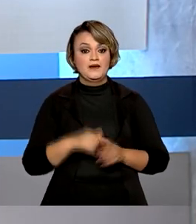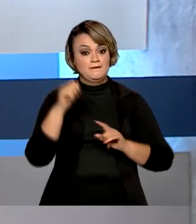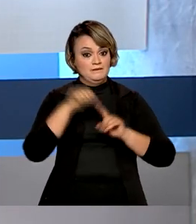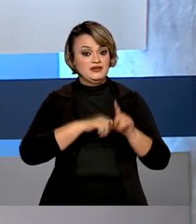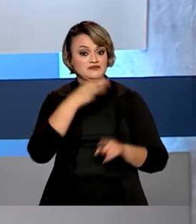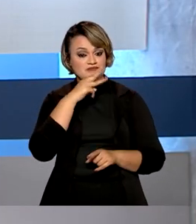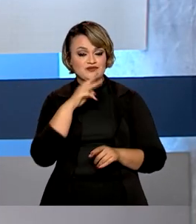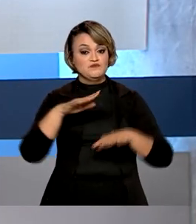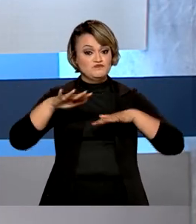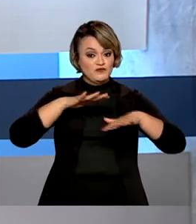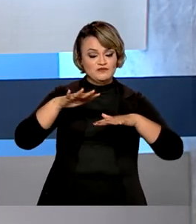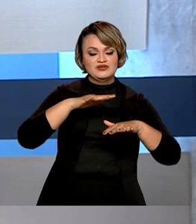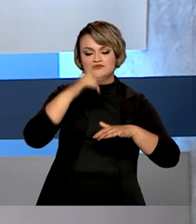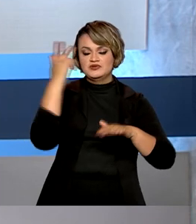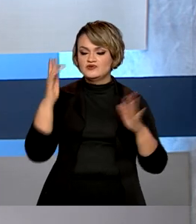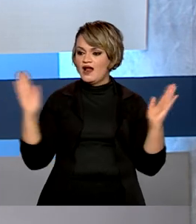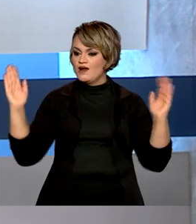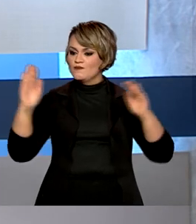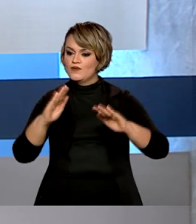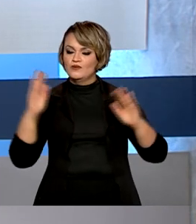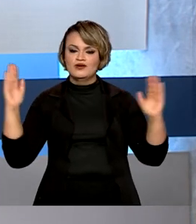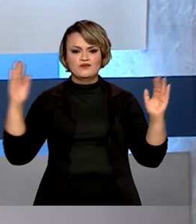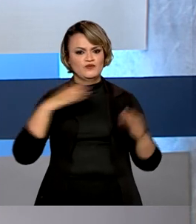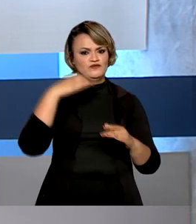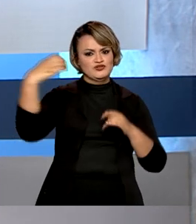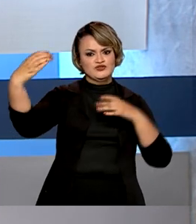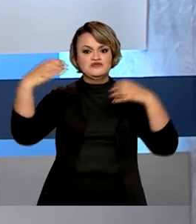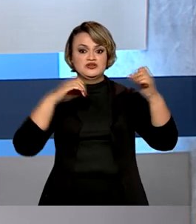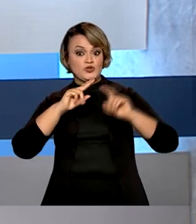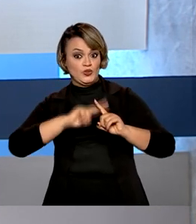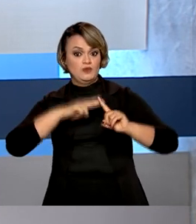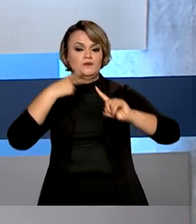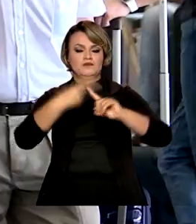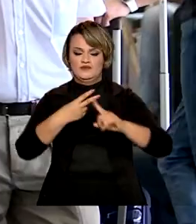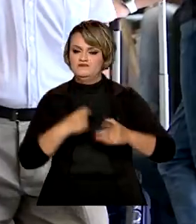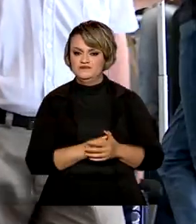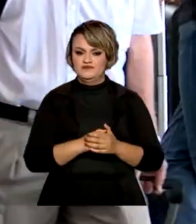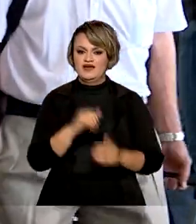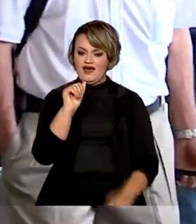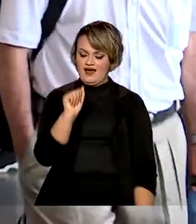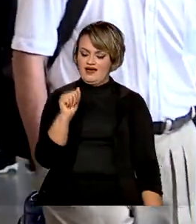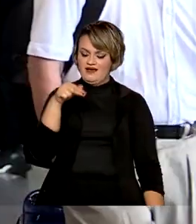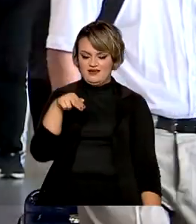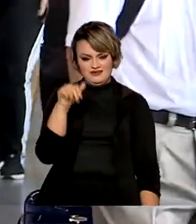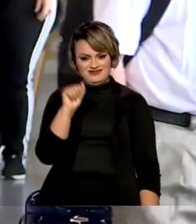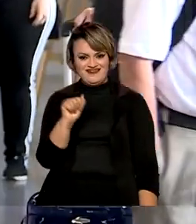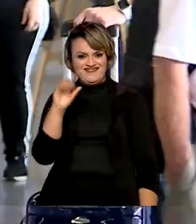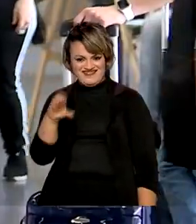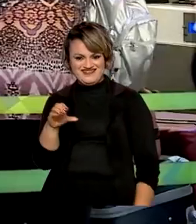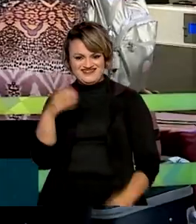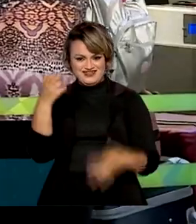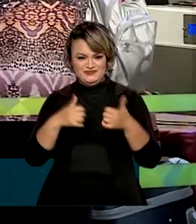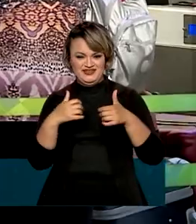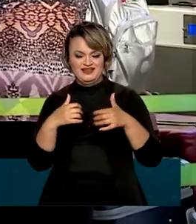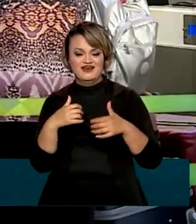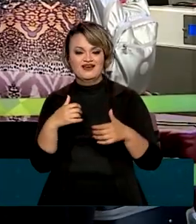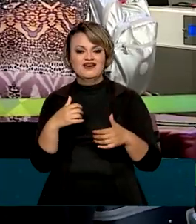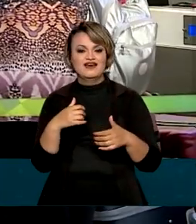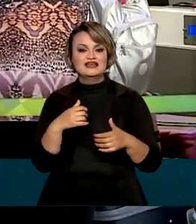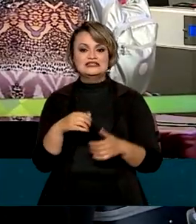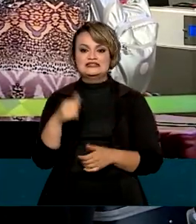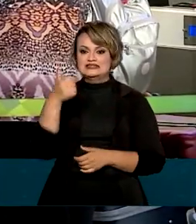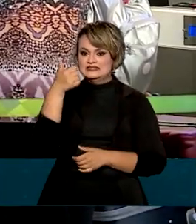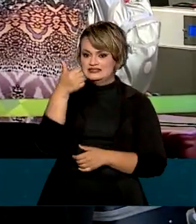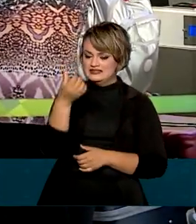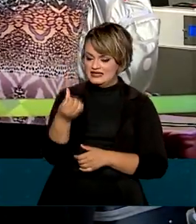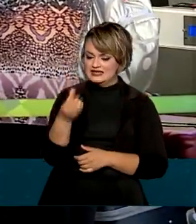em março, a movimentação de passageiros nos aeroportos do país dobrou. De acordo com a ANAC, a Agência Nacional de Aviação Civil, mais